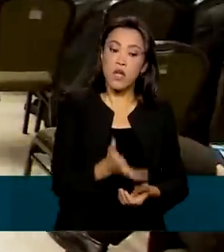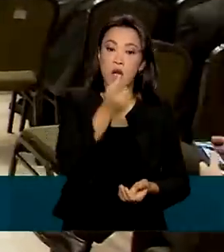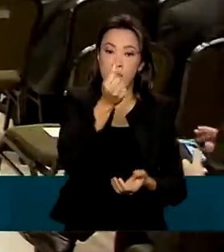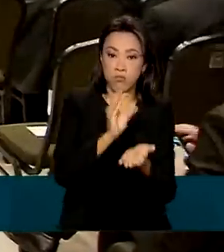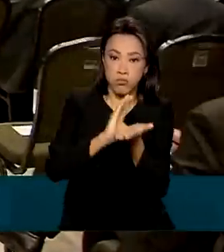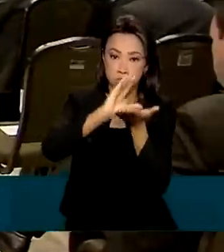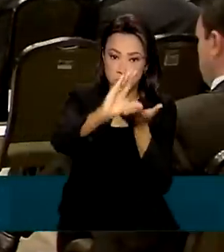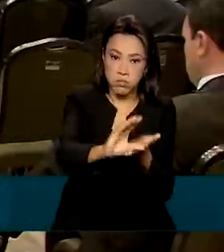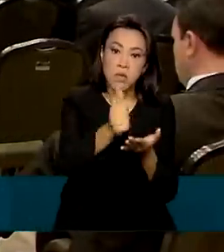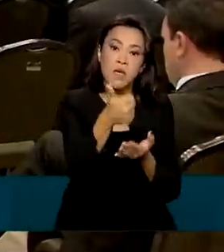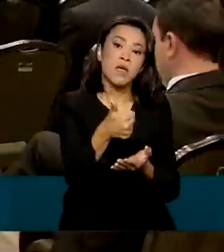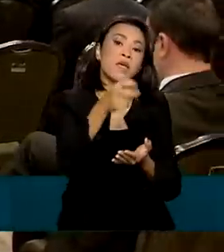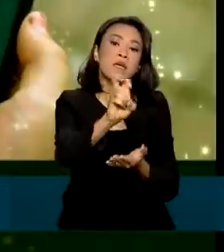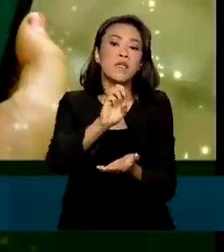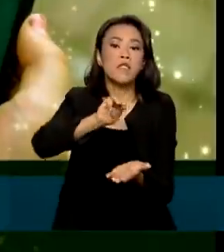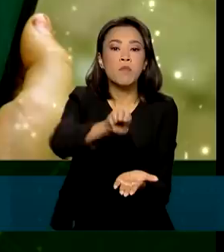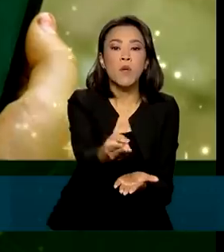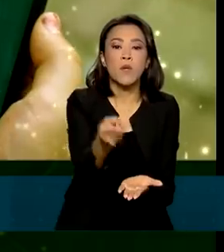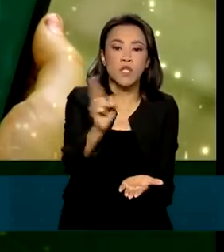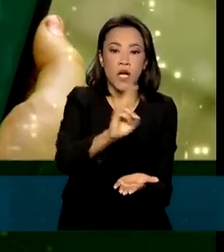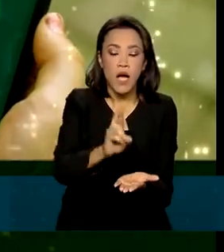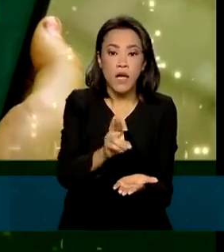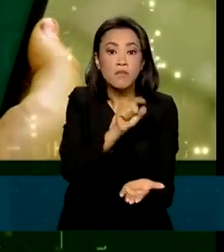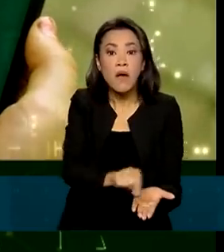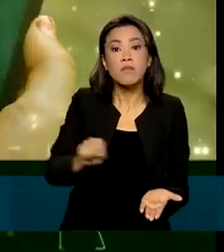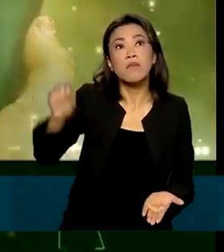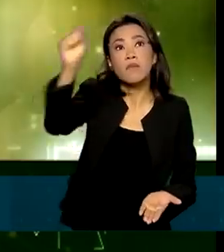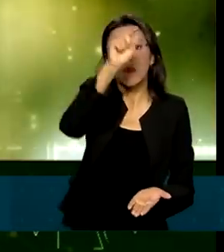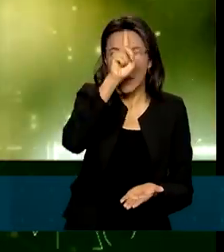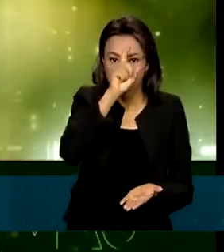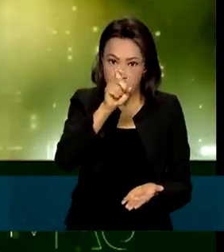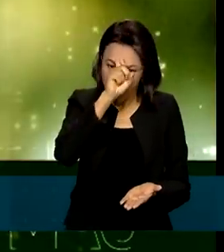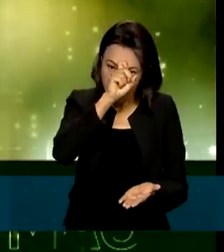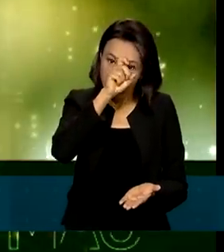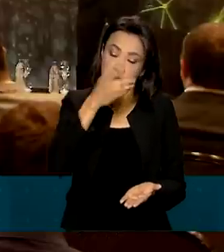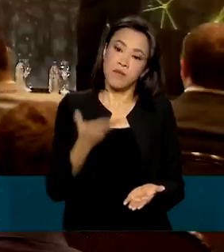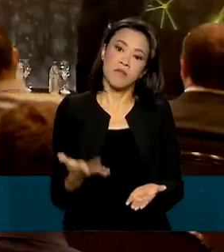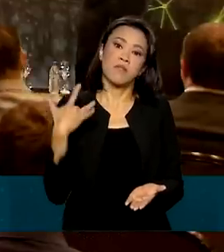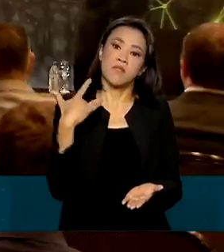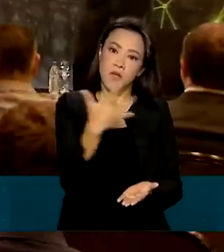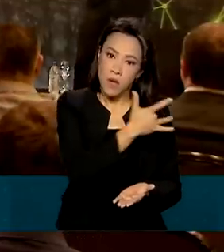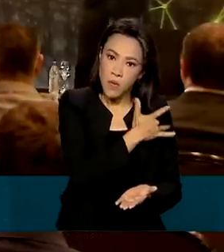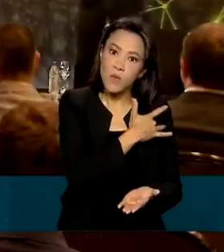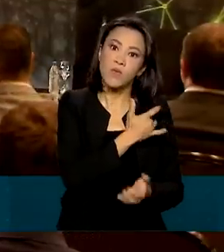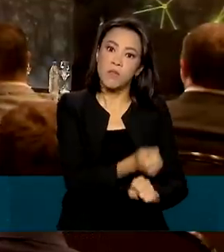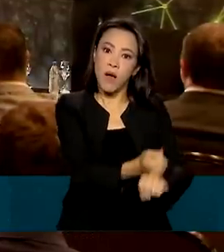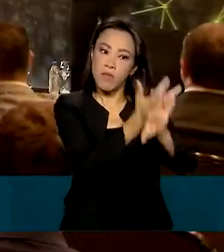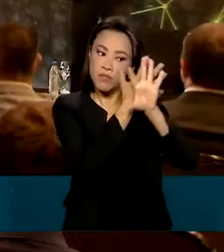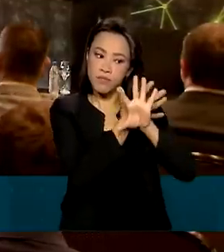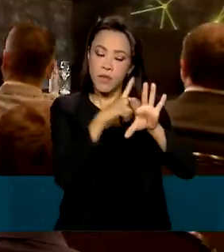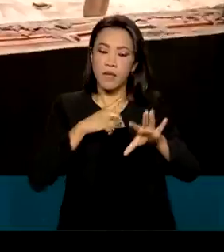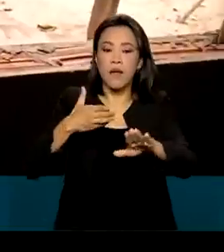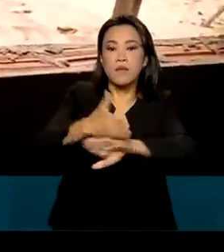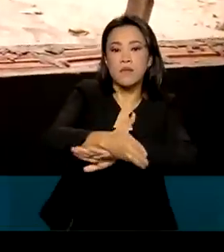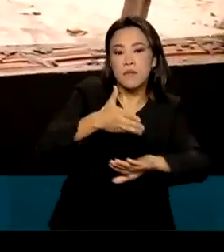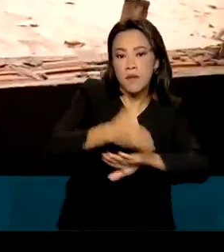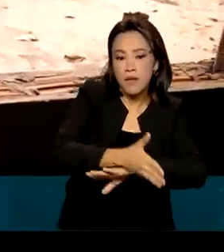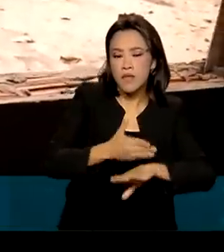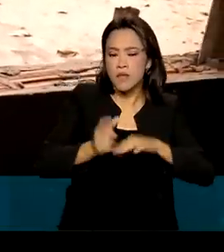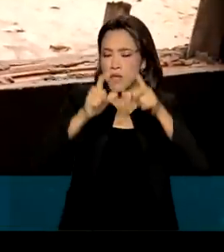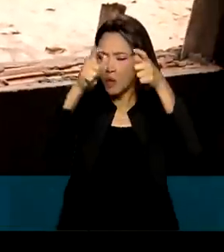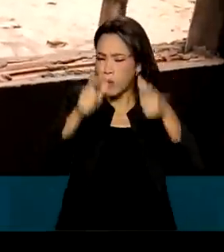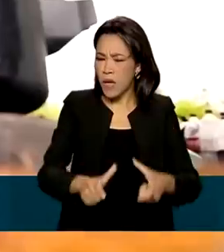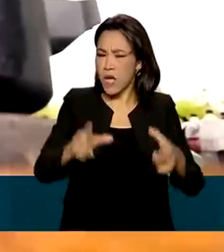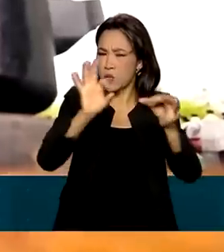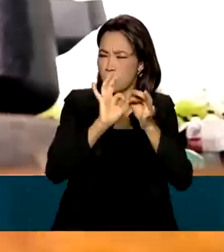quase 15 milhões de reais nas unidades básicas de saúde digital, para ampliar o acesso à saúde em áreas